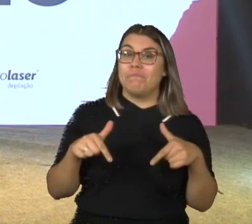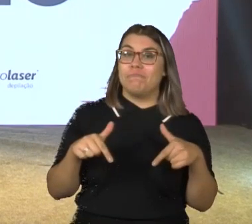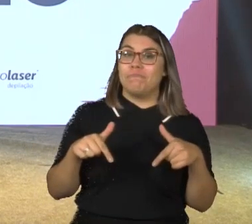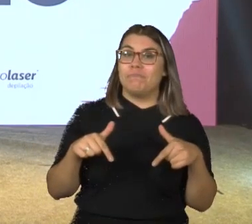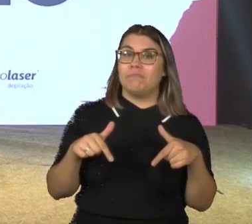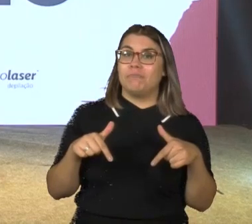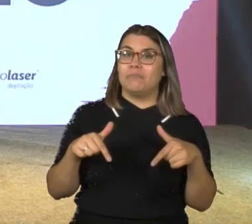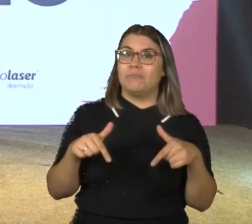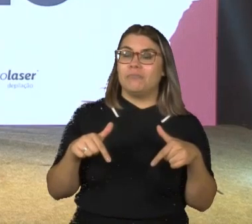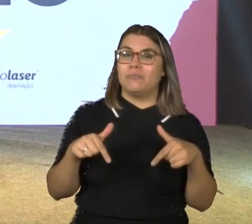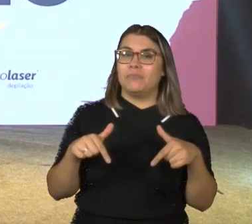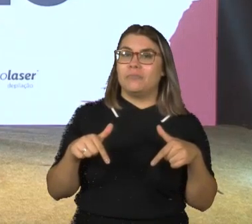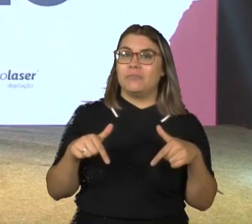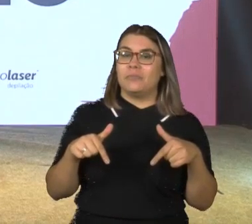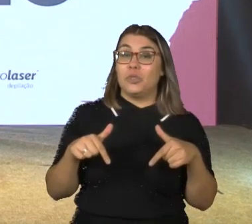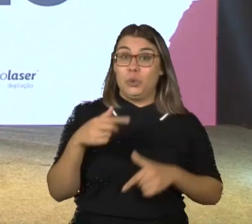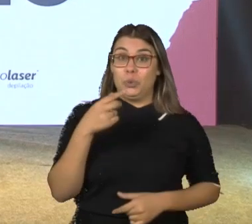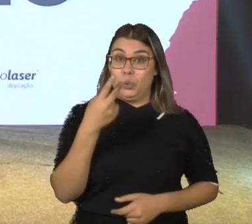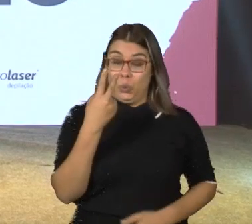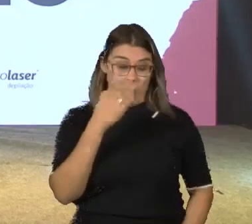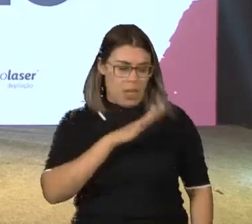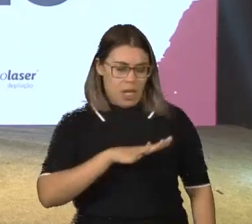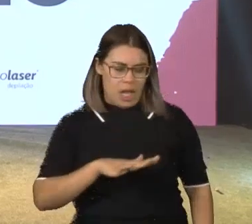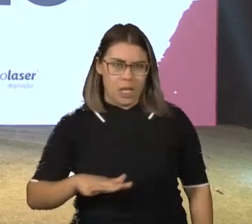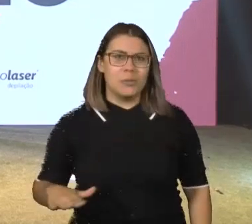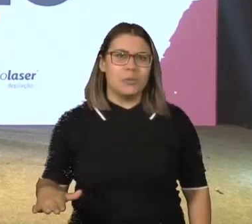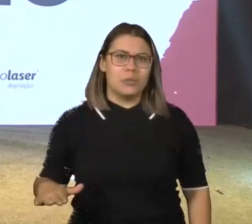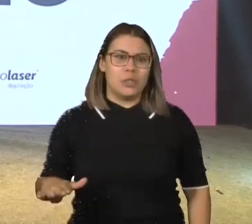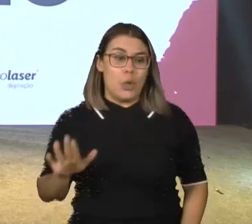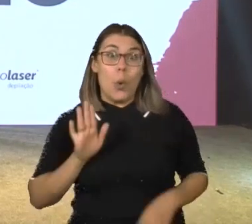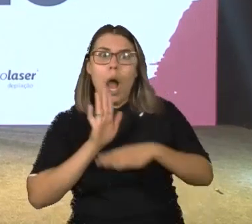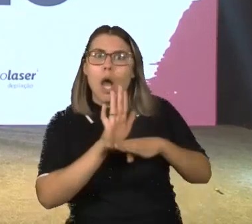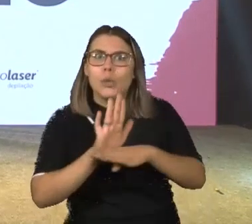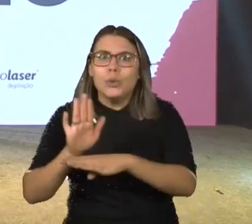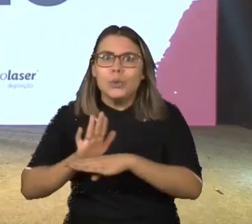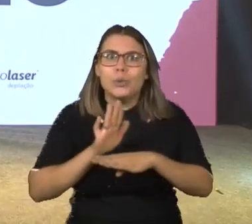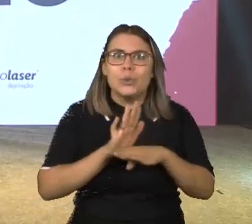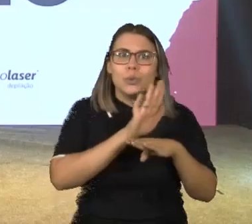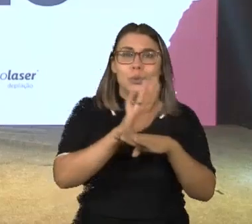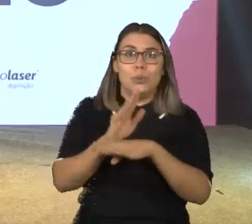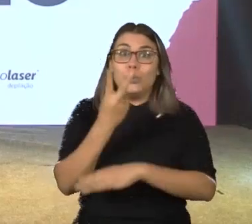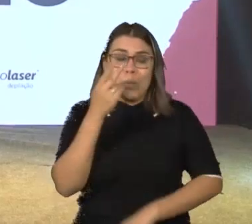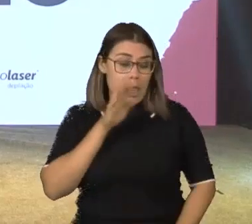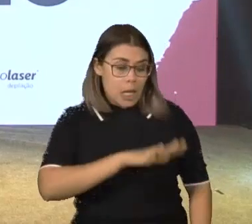em vez de adultos e crianças. Hoje, eu ajudo divulgando a causa.